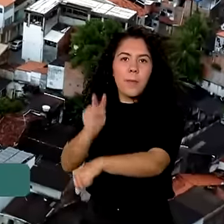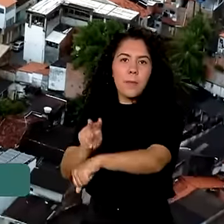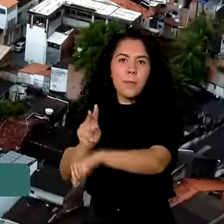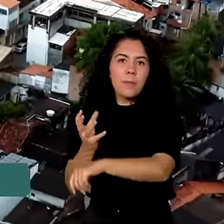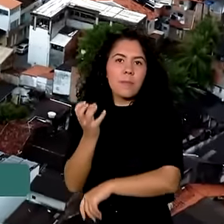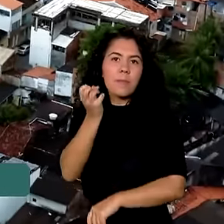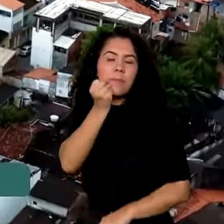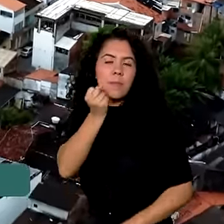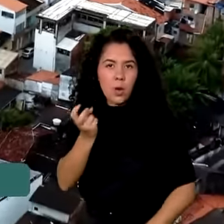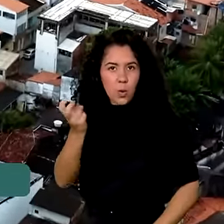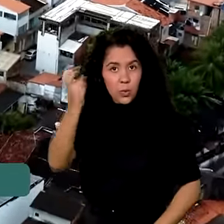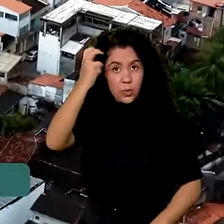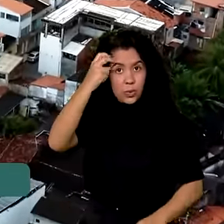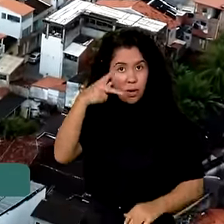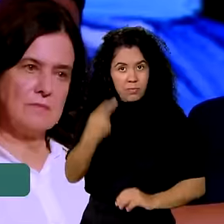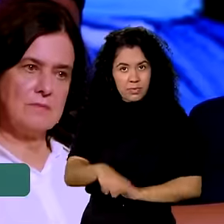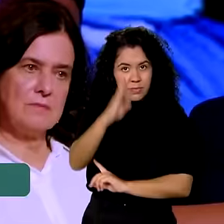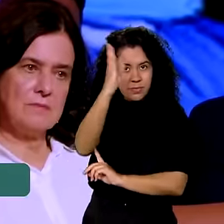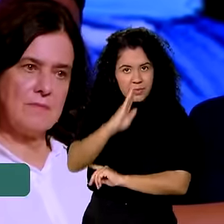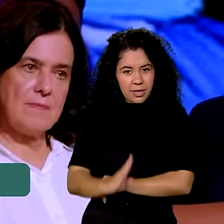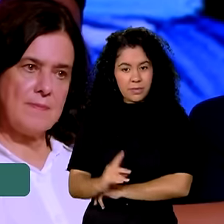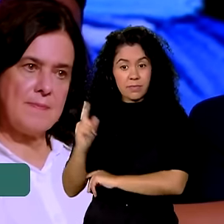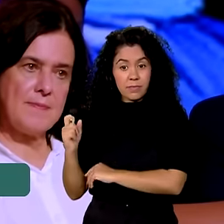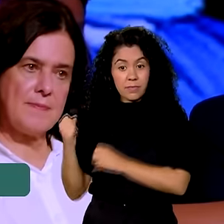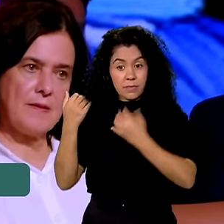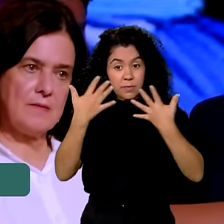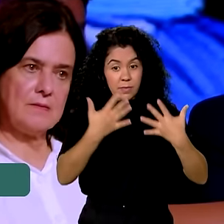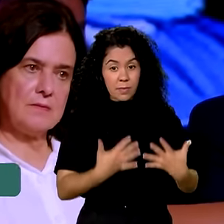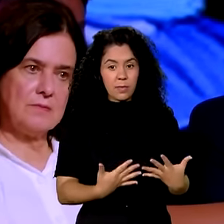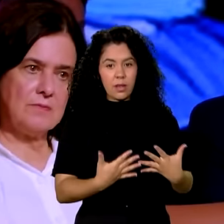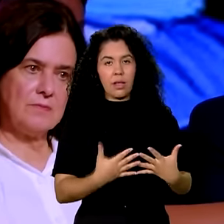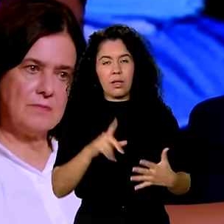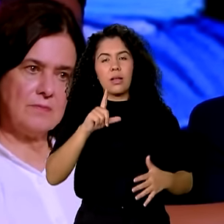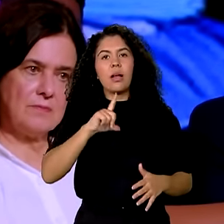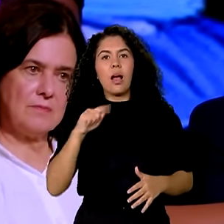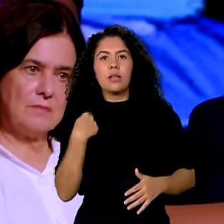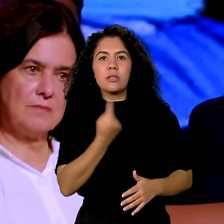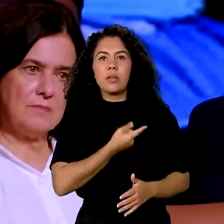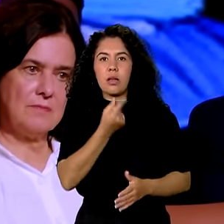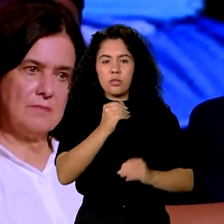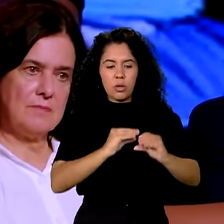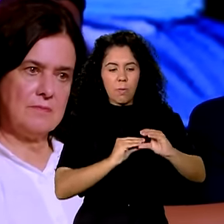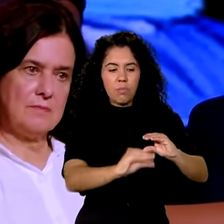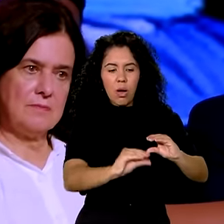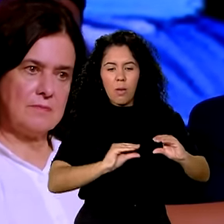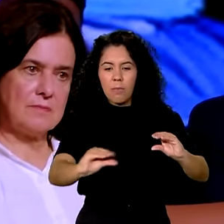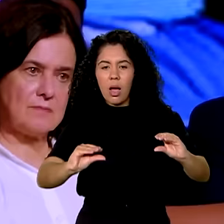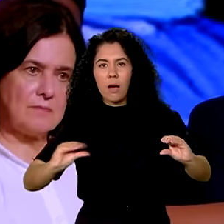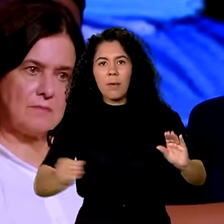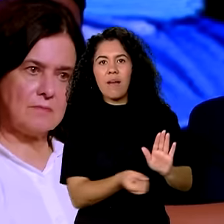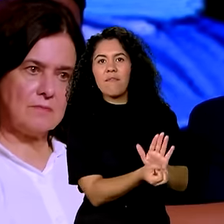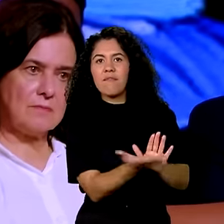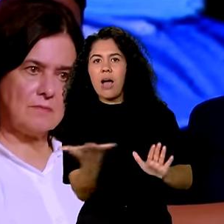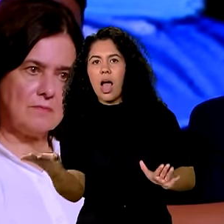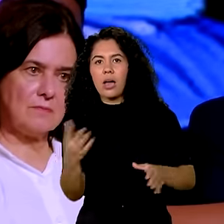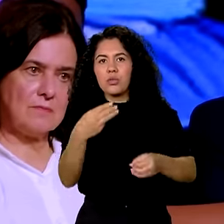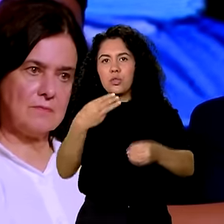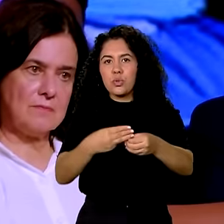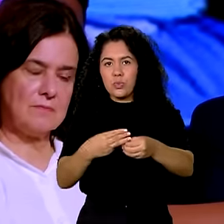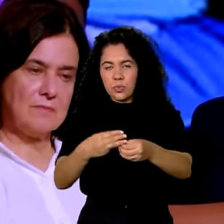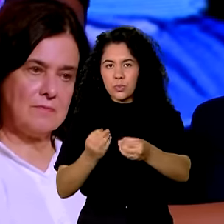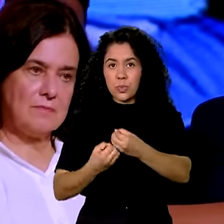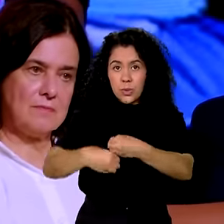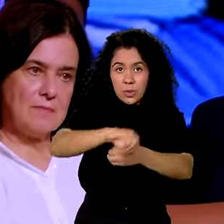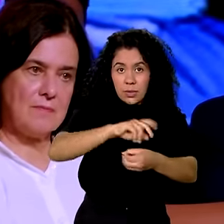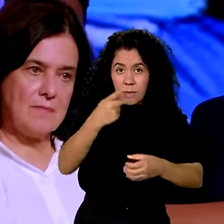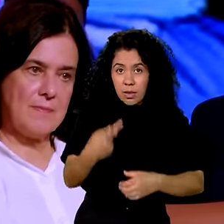patrimônio cultural brasileiro. Estamos contemplando diversas cidades baianas, Salvador, é claro, além também